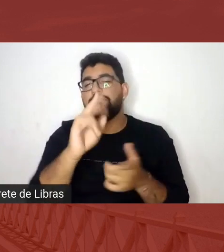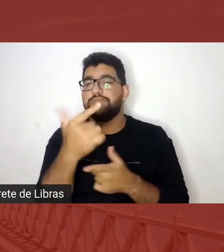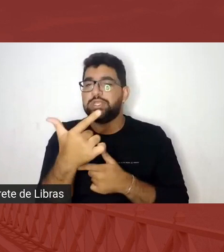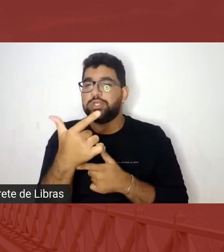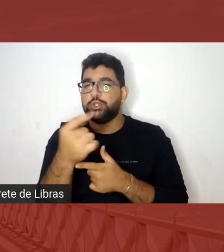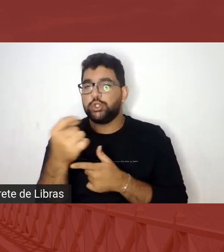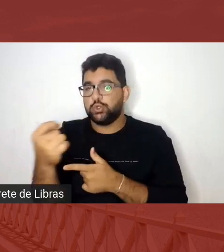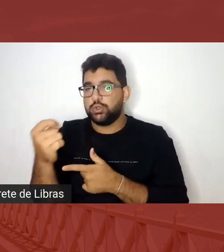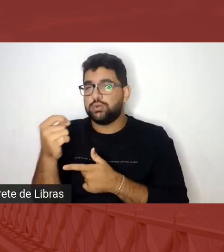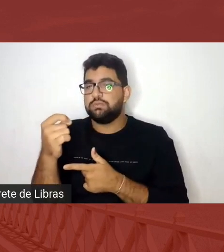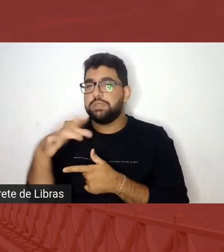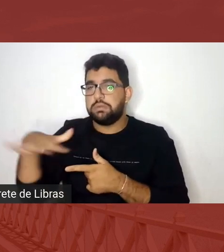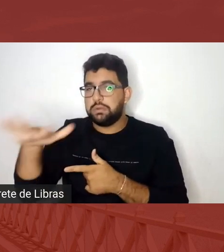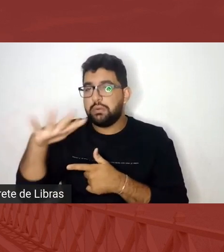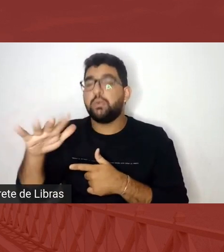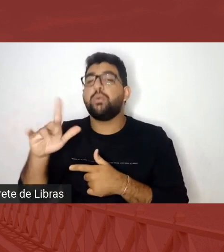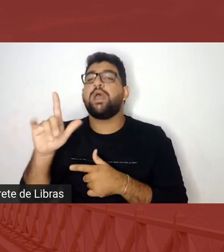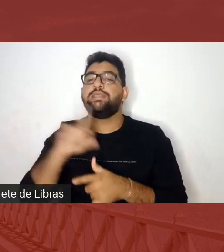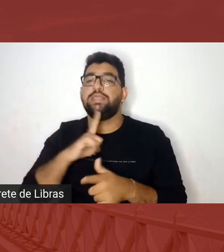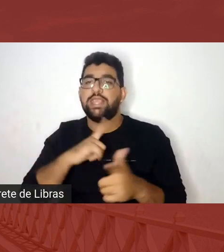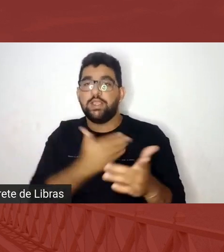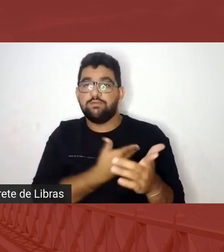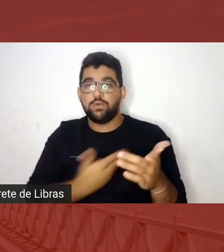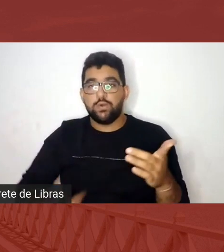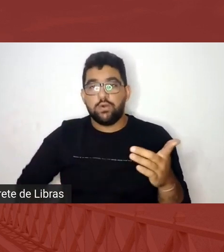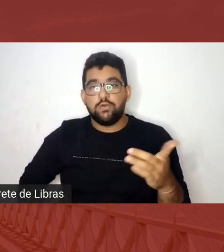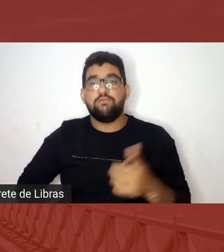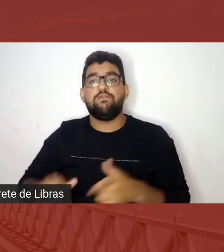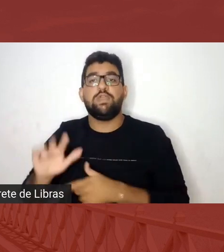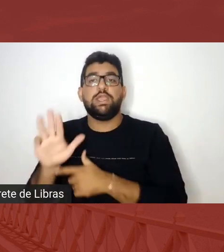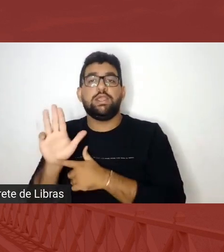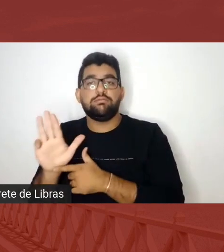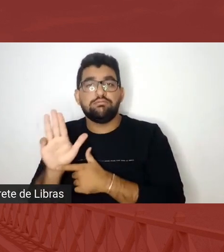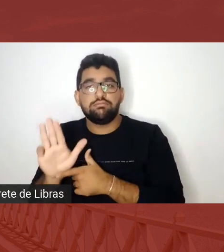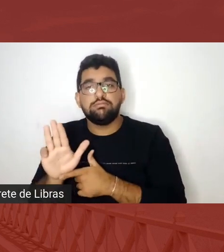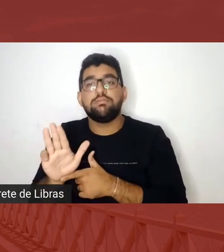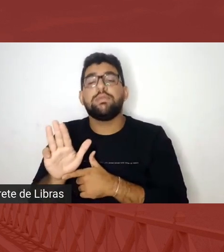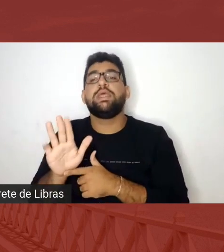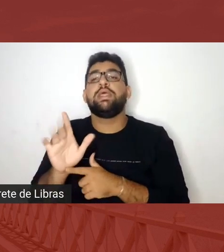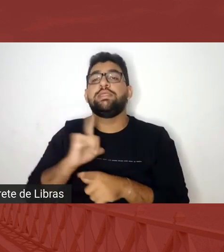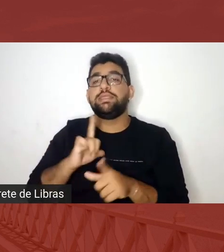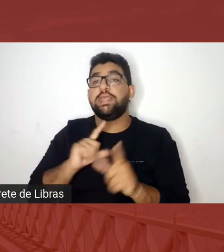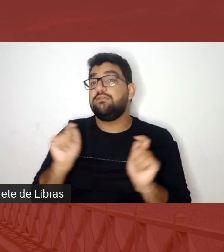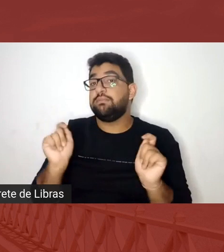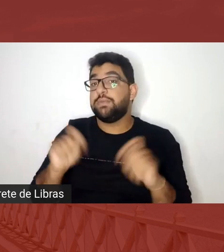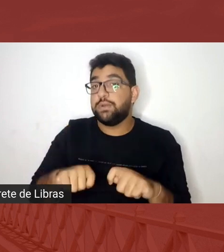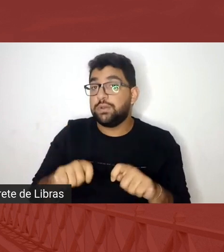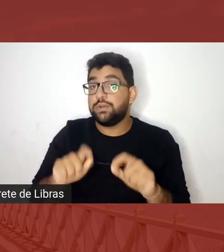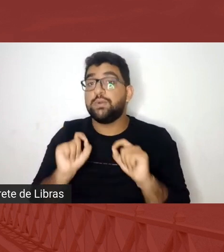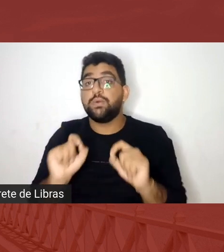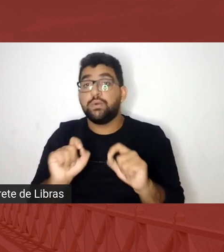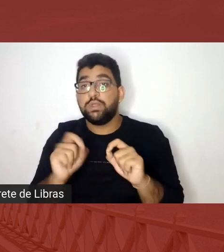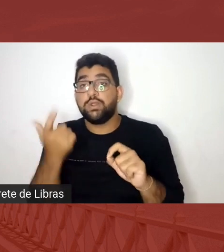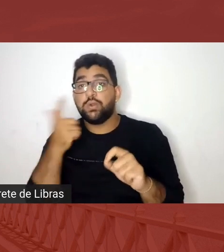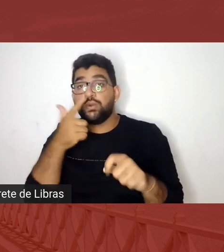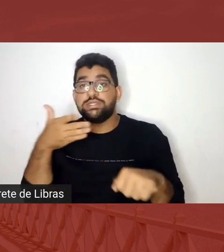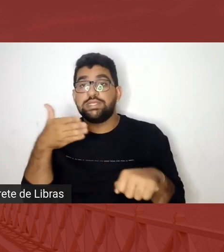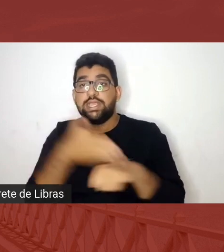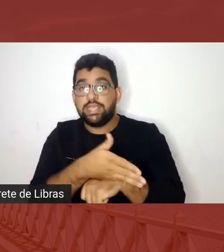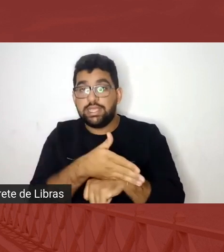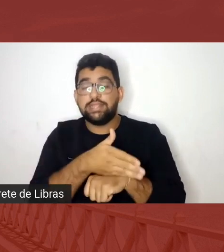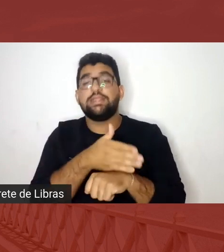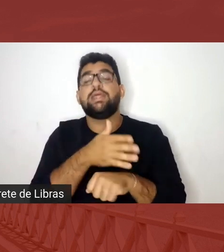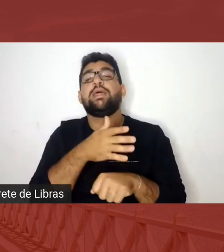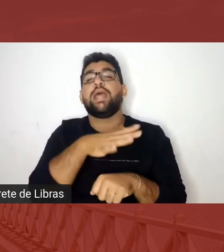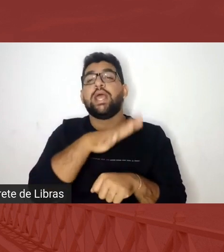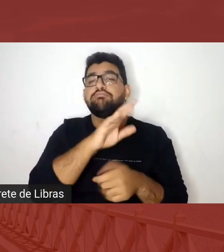com o governo Lula, com uma possibilidade, no início dos anos 2000, com a possibilidade de acesso à universidade para todas as pessoas.